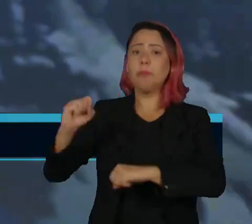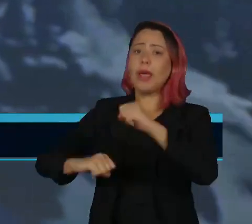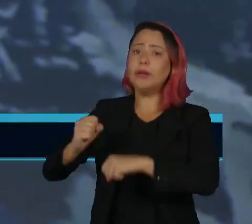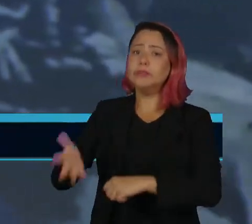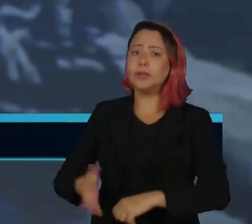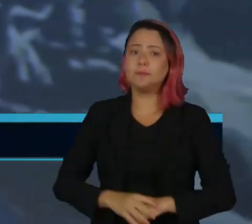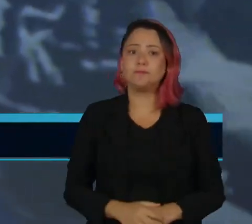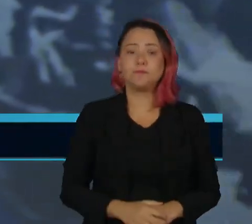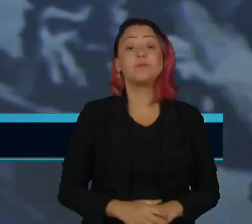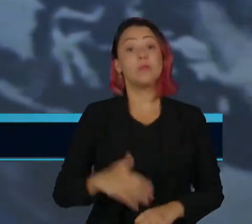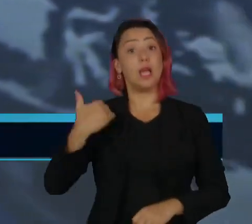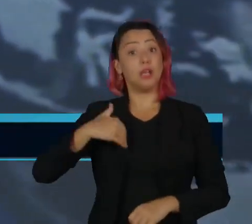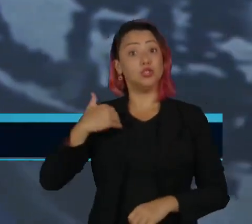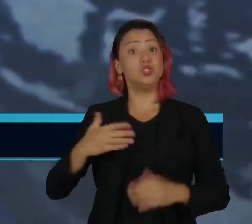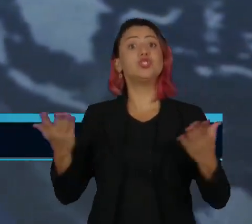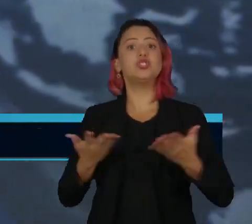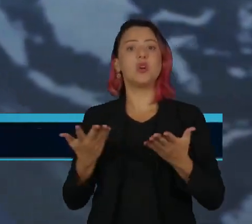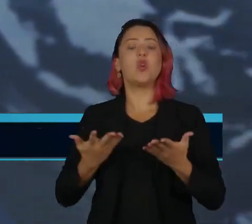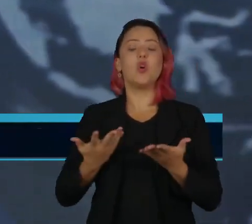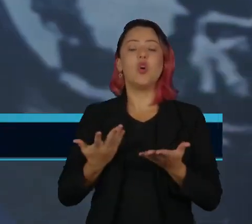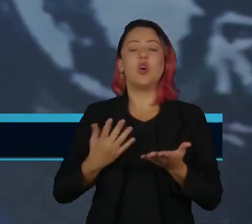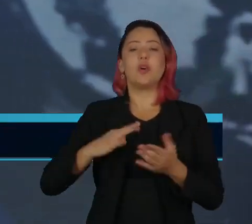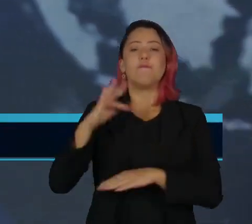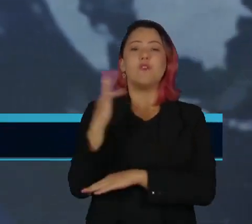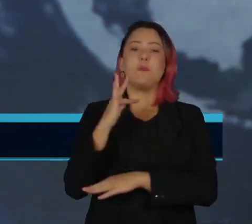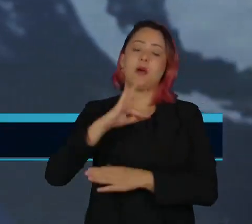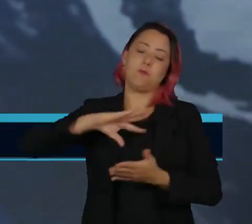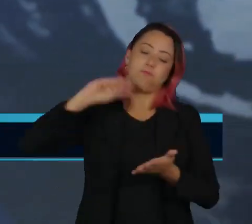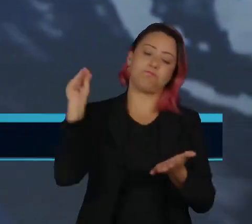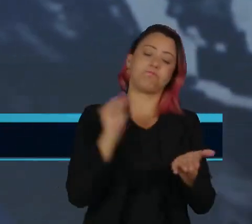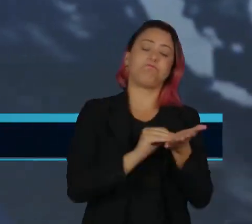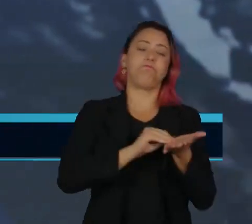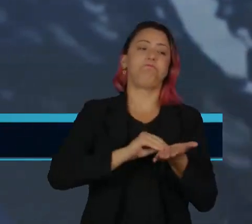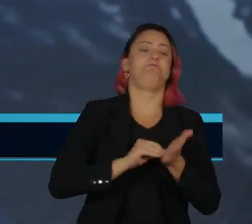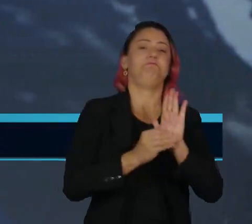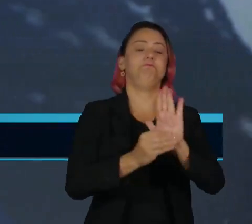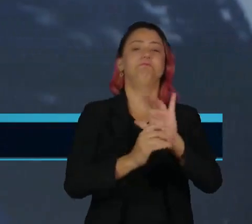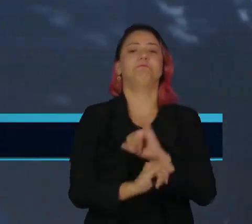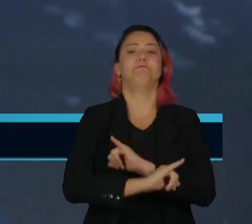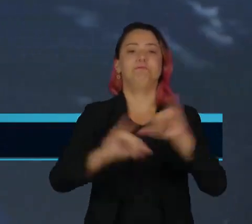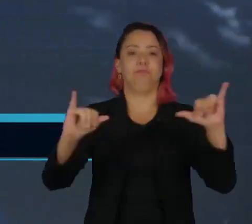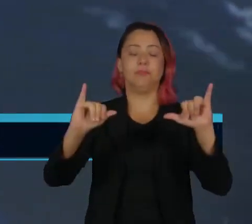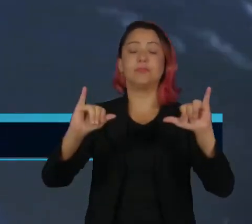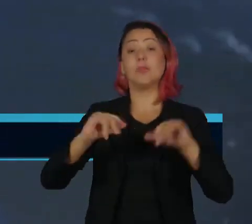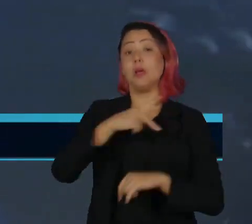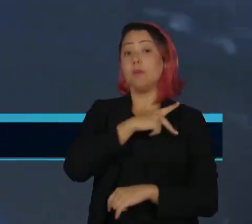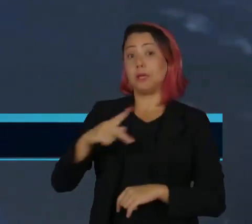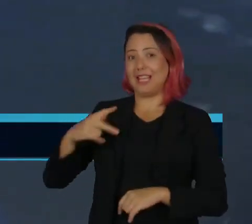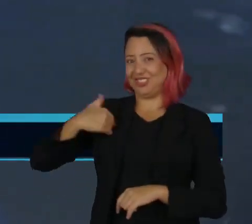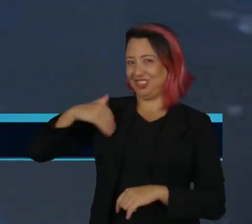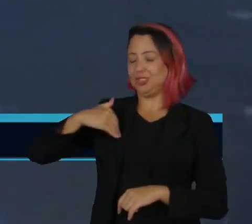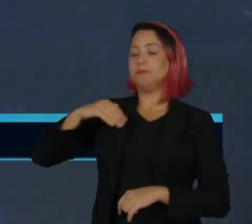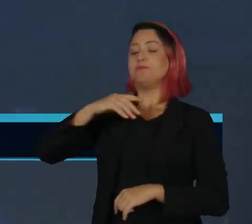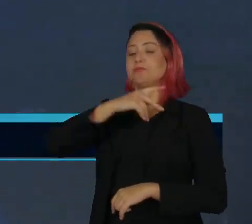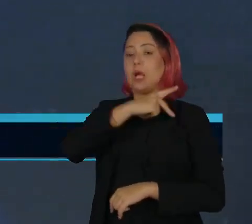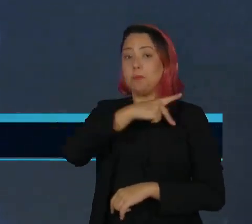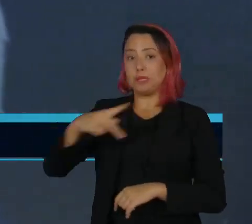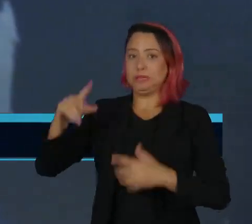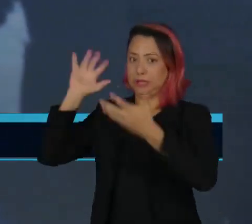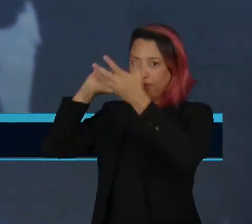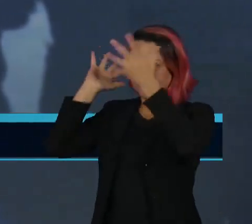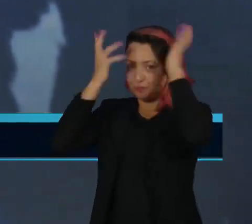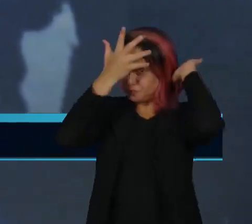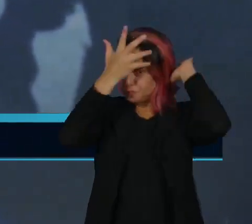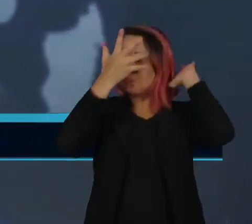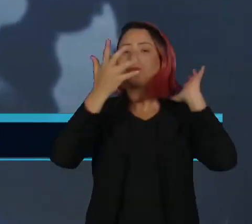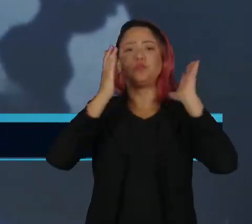E a Argentina formaliza a desistência de entrar no BRICS. O presidente Javier Milley enviou uma carta ao presidente Lula e aos